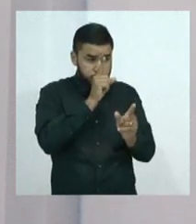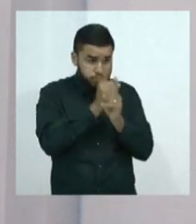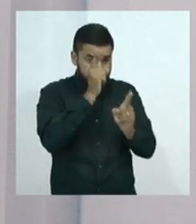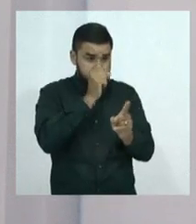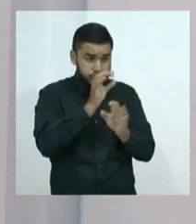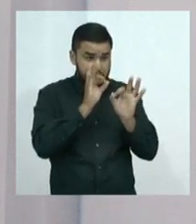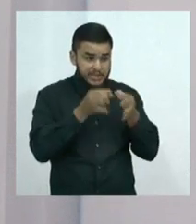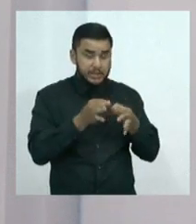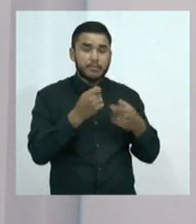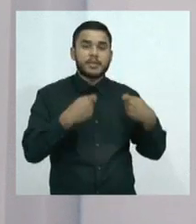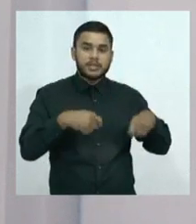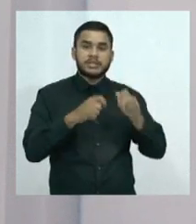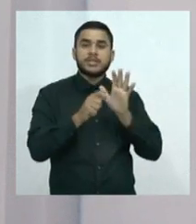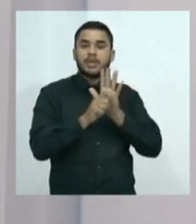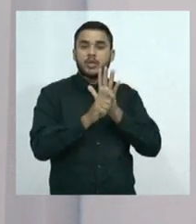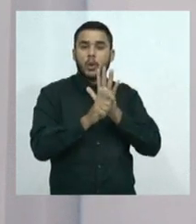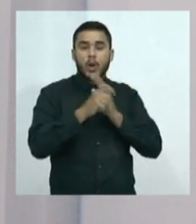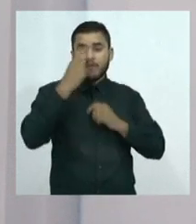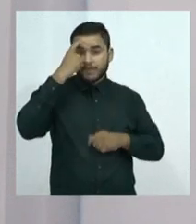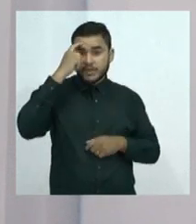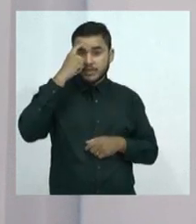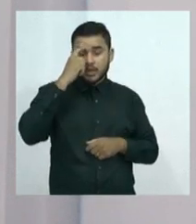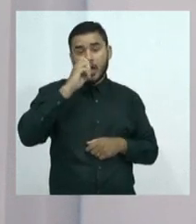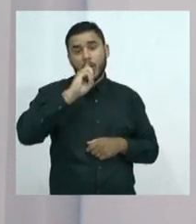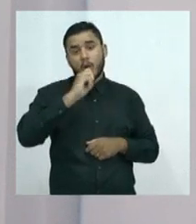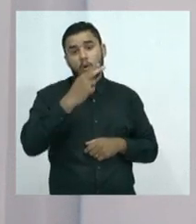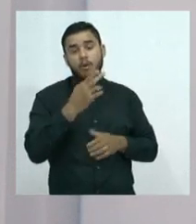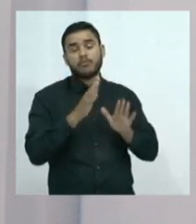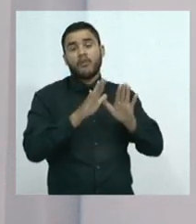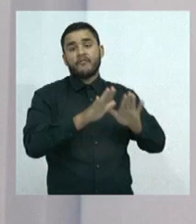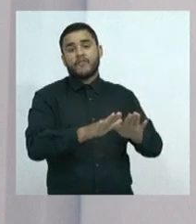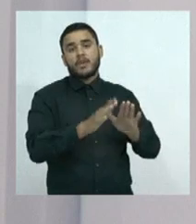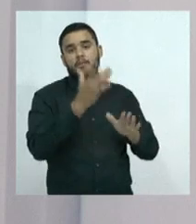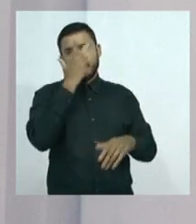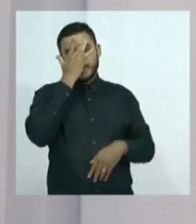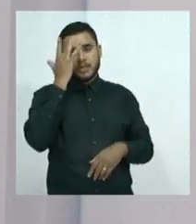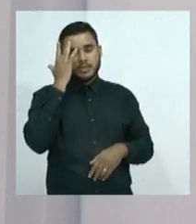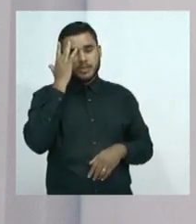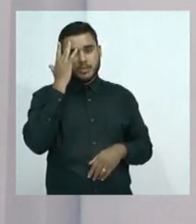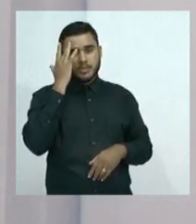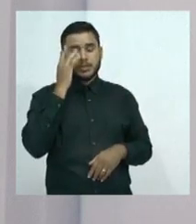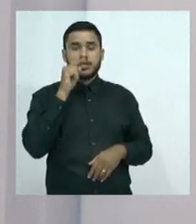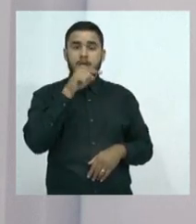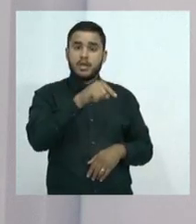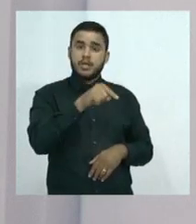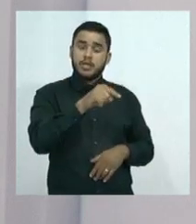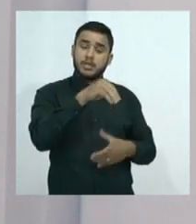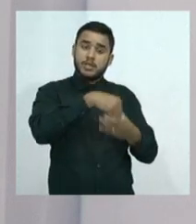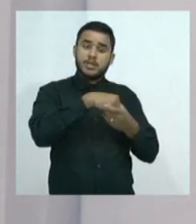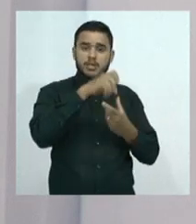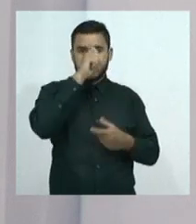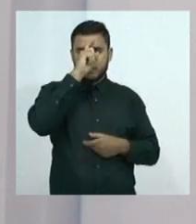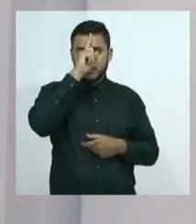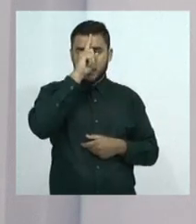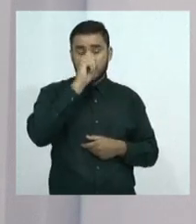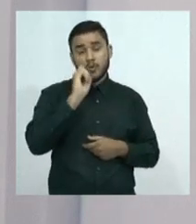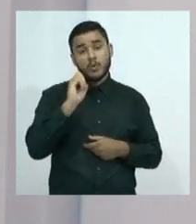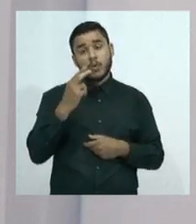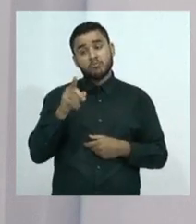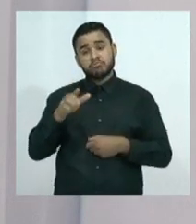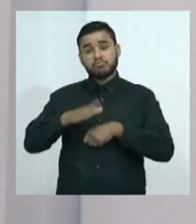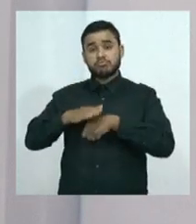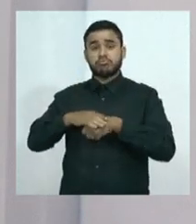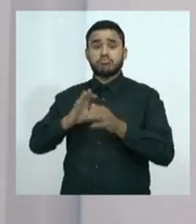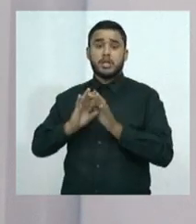de qualquer área que seja. O que coloca numa linha bem tene entre aquela internação que é